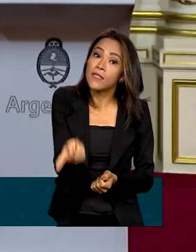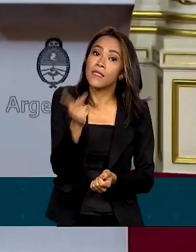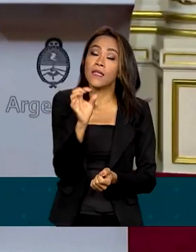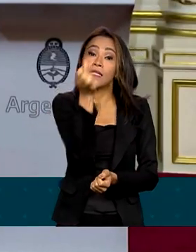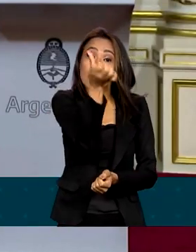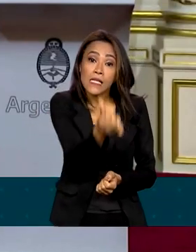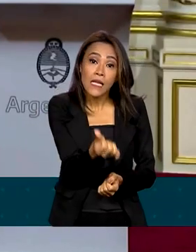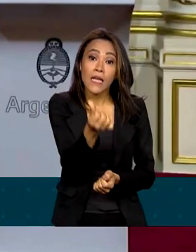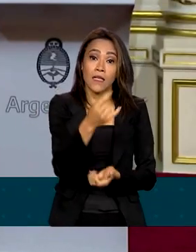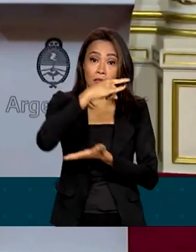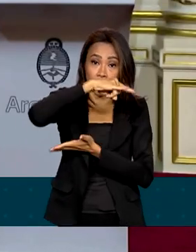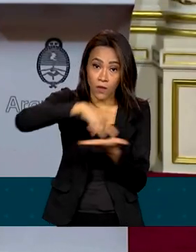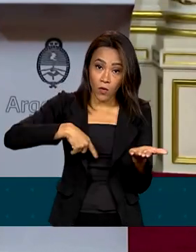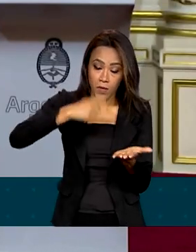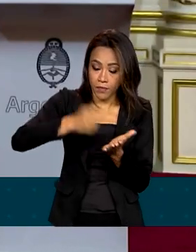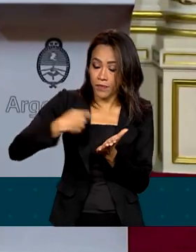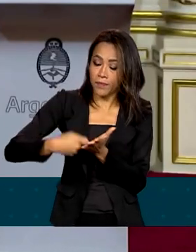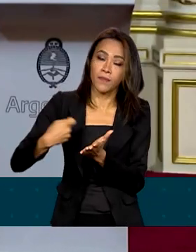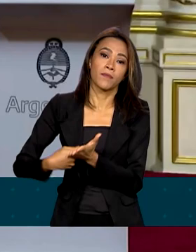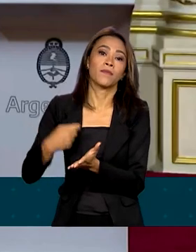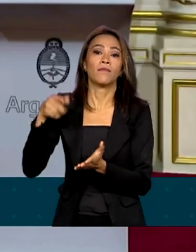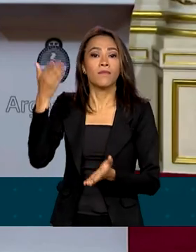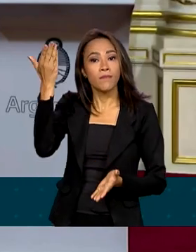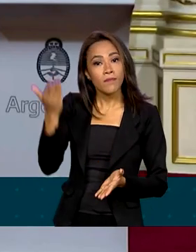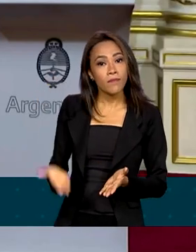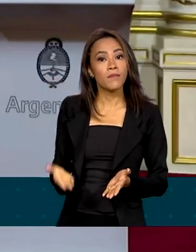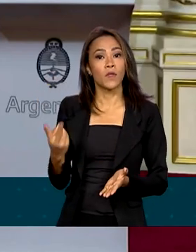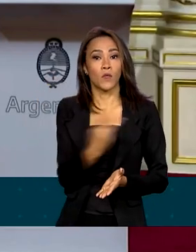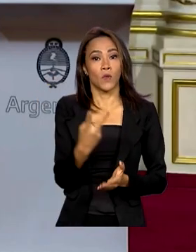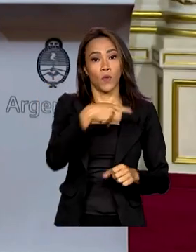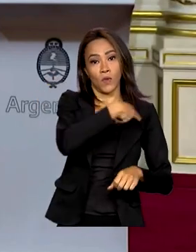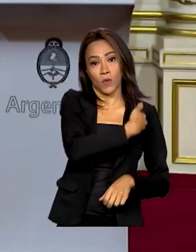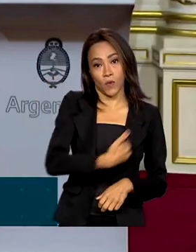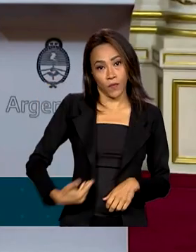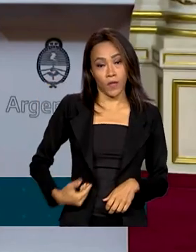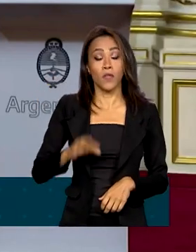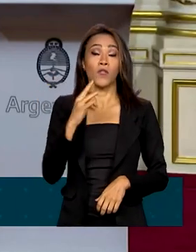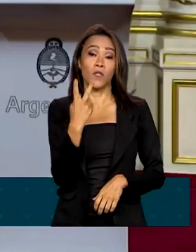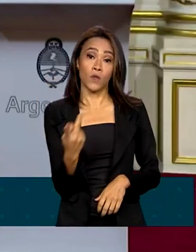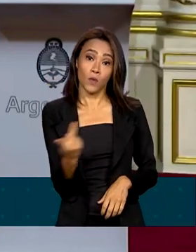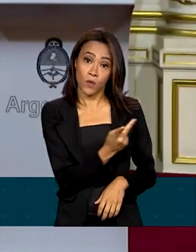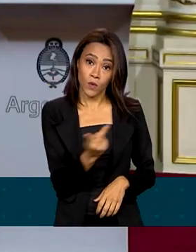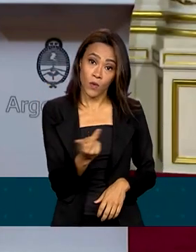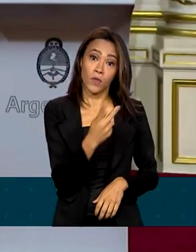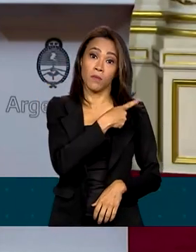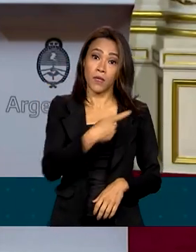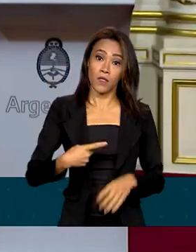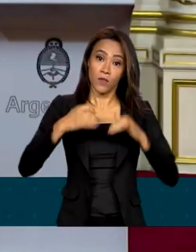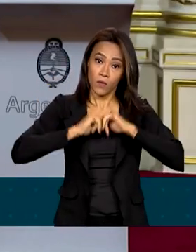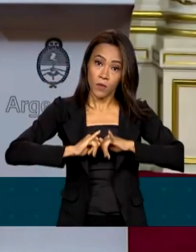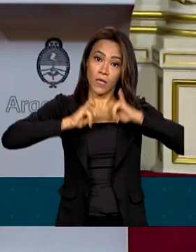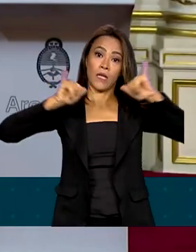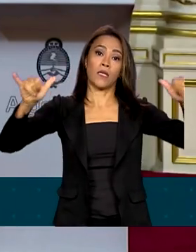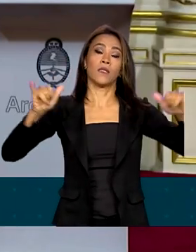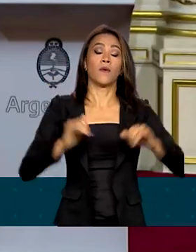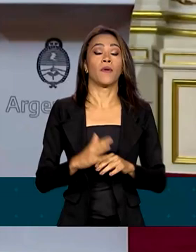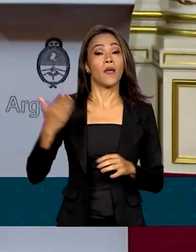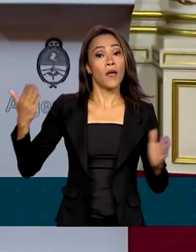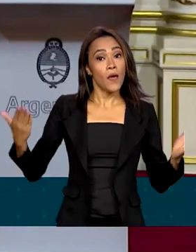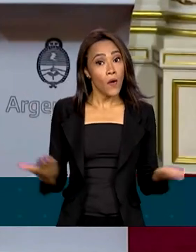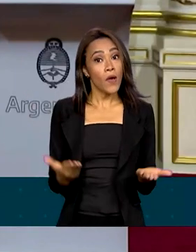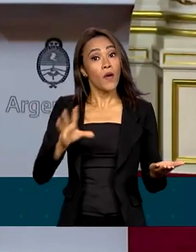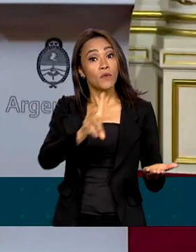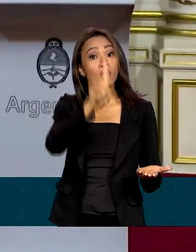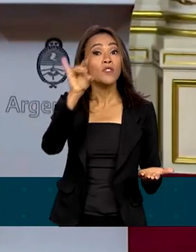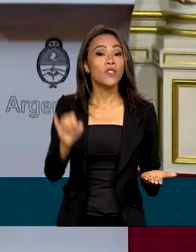cooperação entre os dois governos e uma declaração conjunta entre os dois países. O presidente Lula destacou que este é um dia de